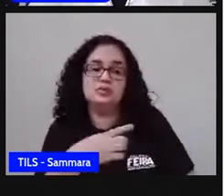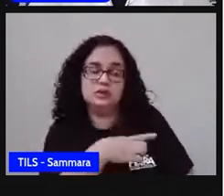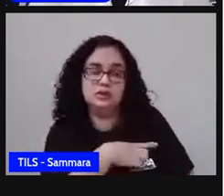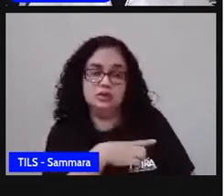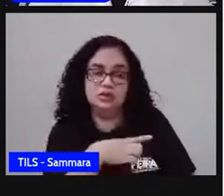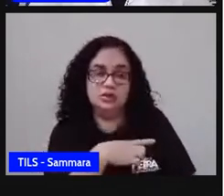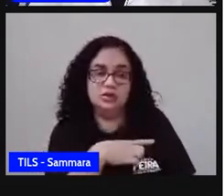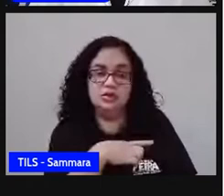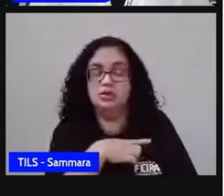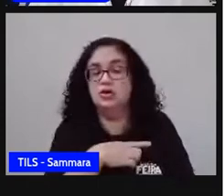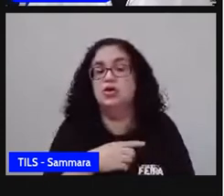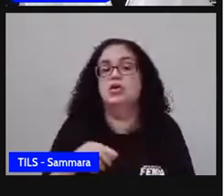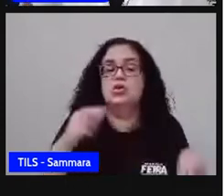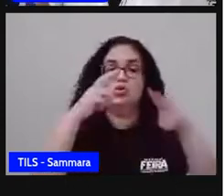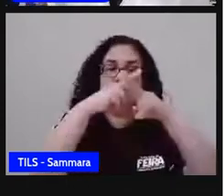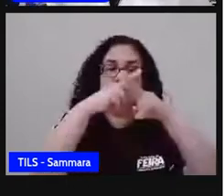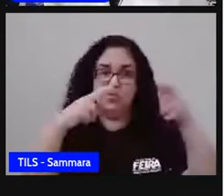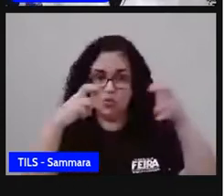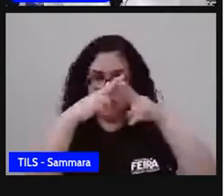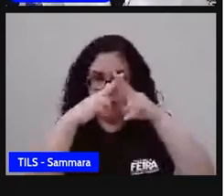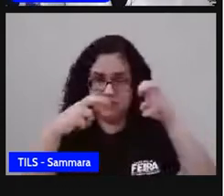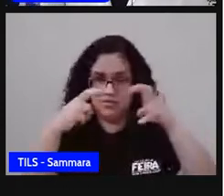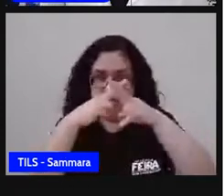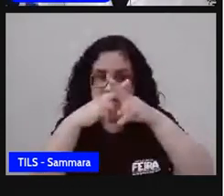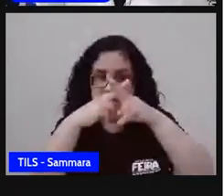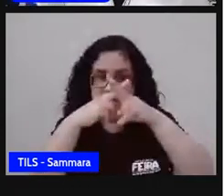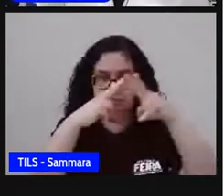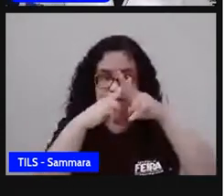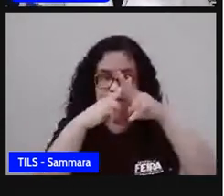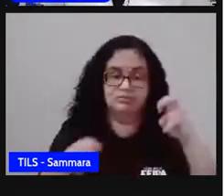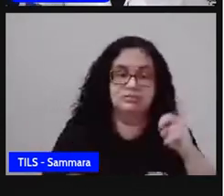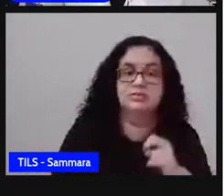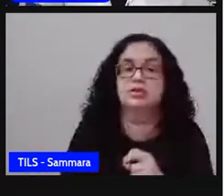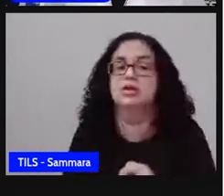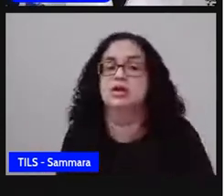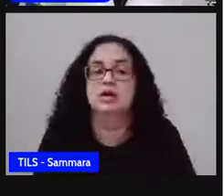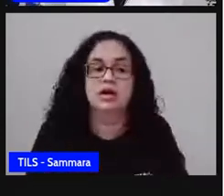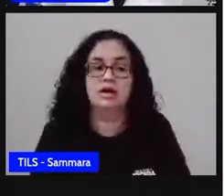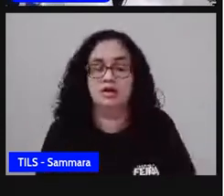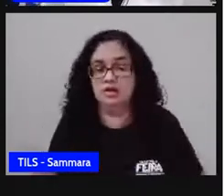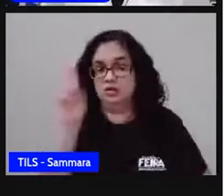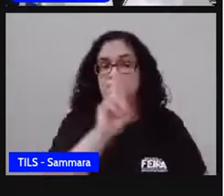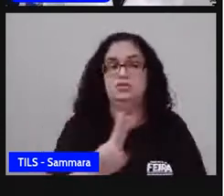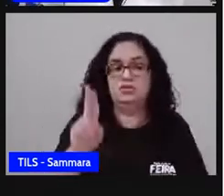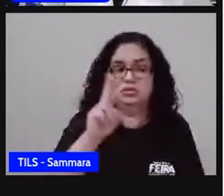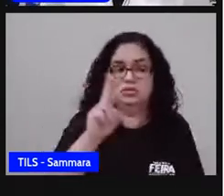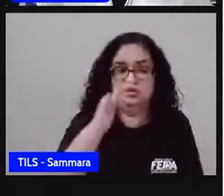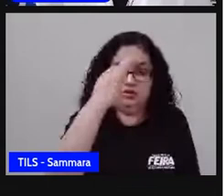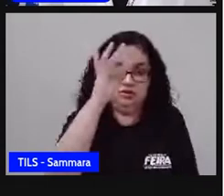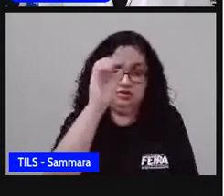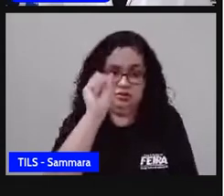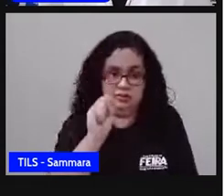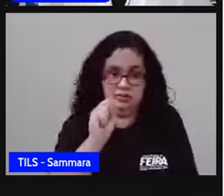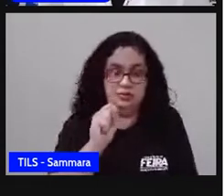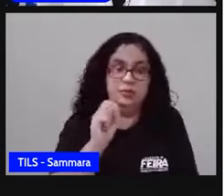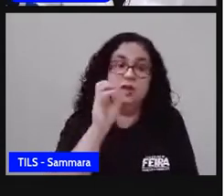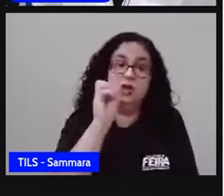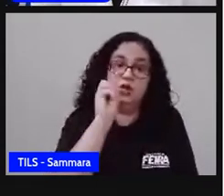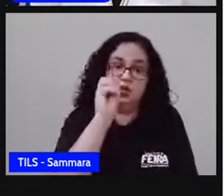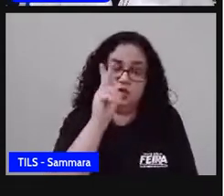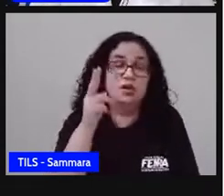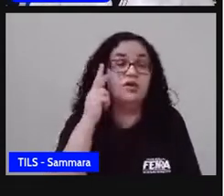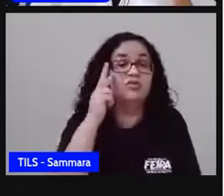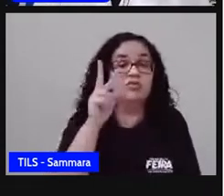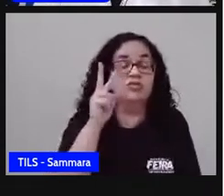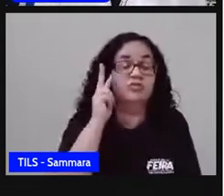mantido pela UEFIS, que é a nossa Universidade Estadual aqui de Feira de Santana, tá? Então,